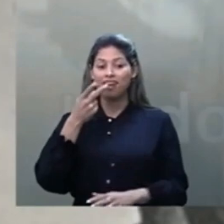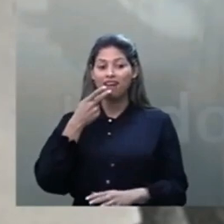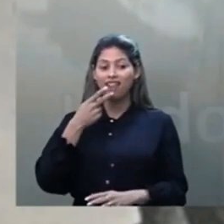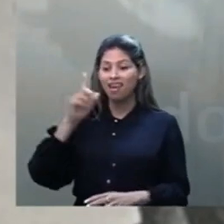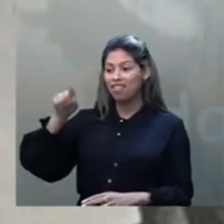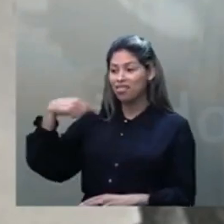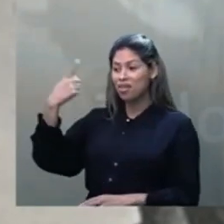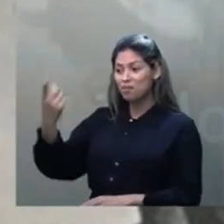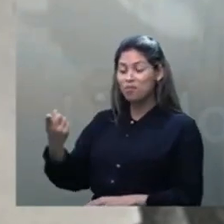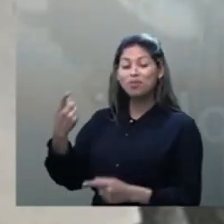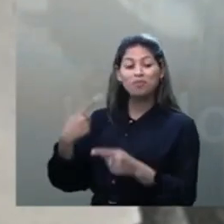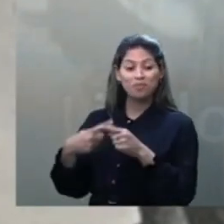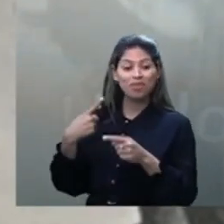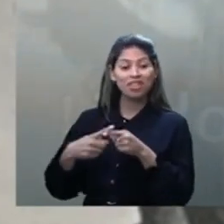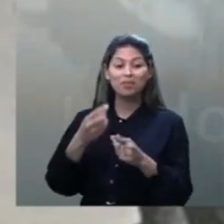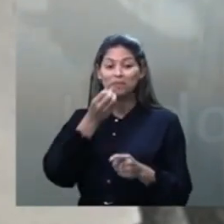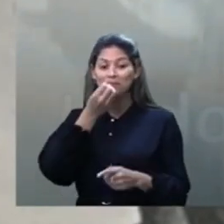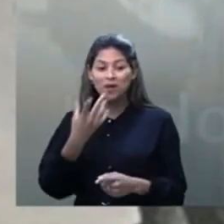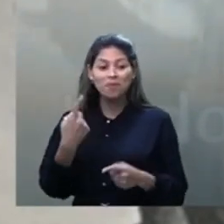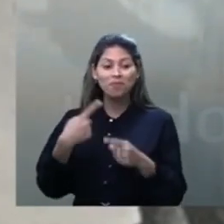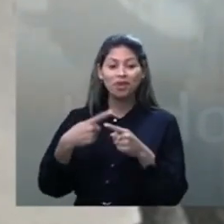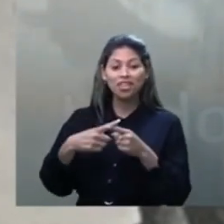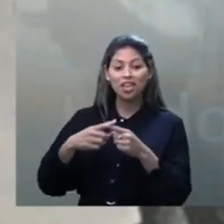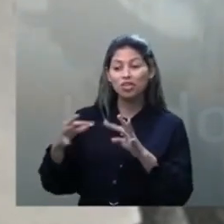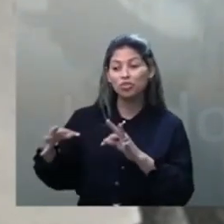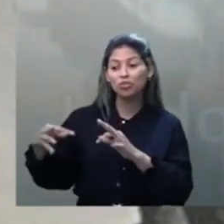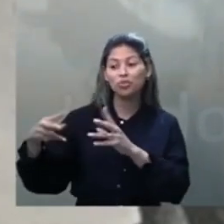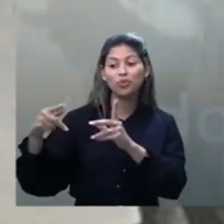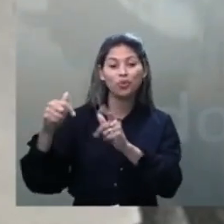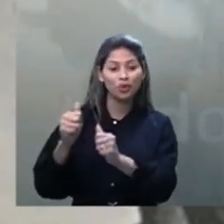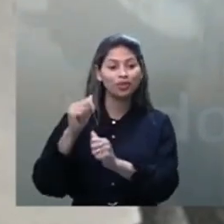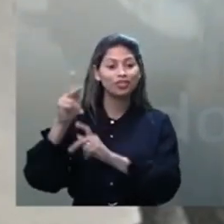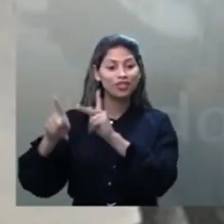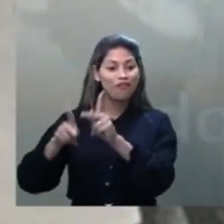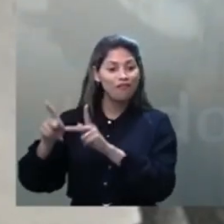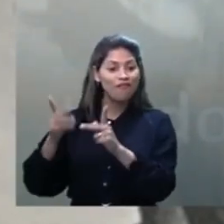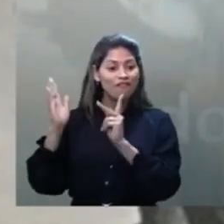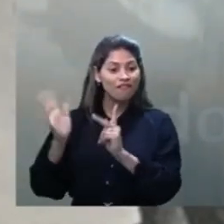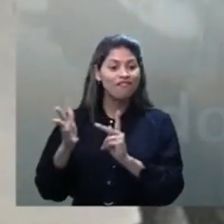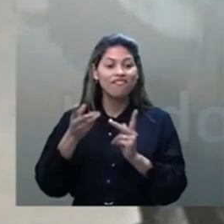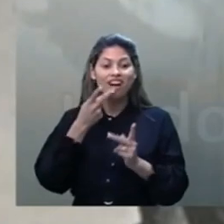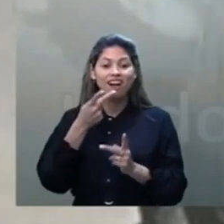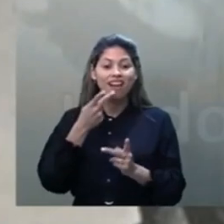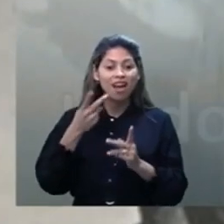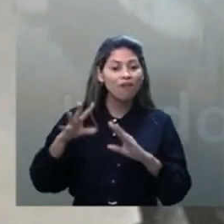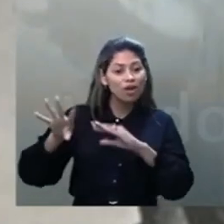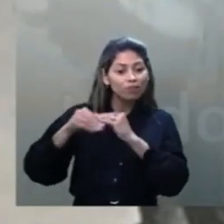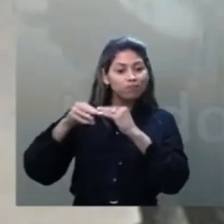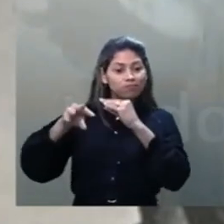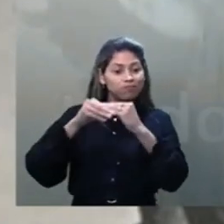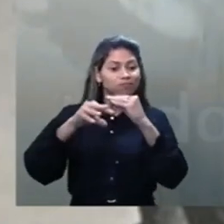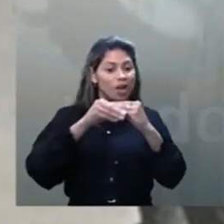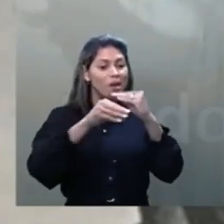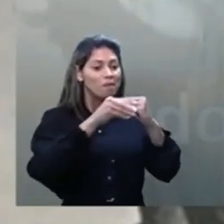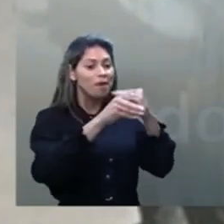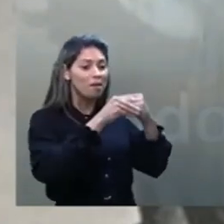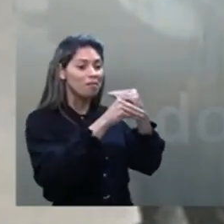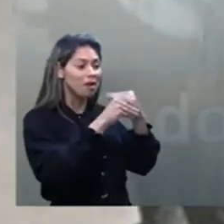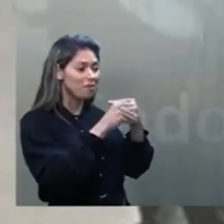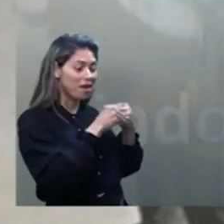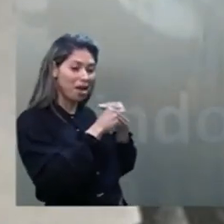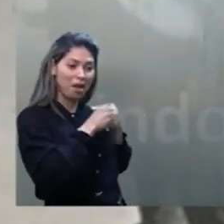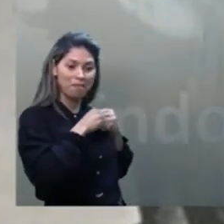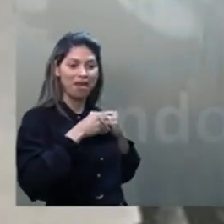todos já falaram muita coisa, né? Quando a gente tem 10 minutos, então é excelente. Agradeço aos que me antecederam.